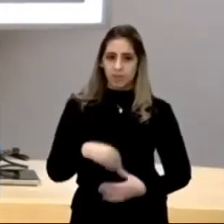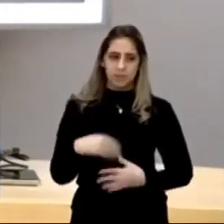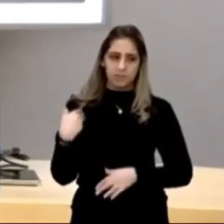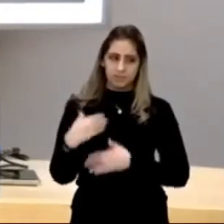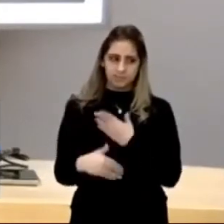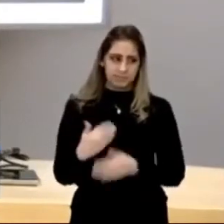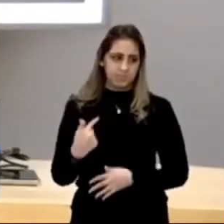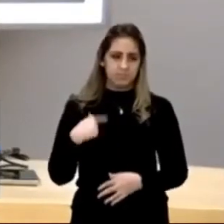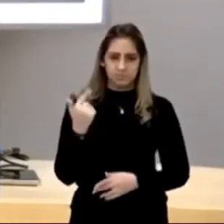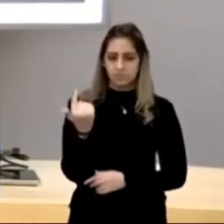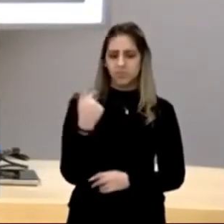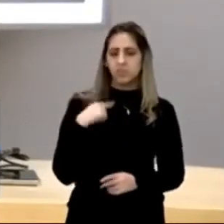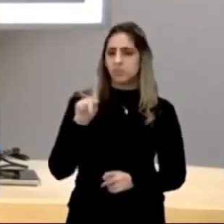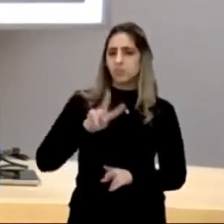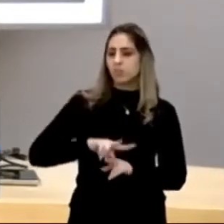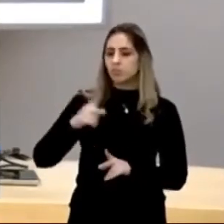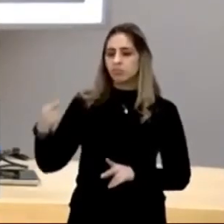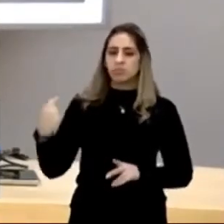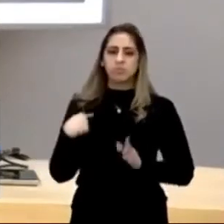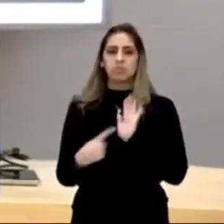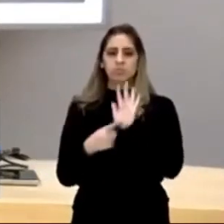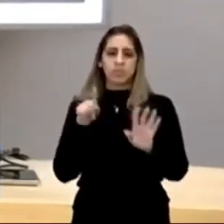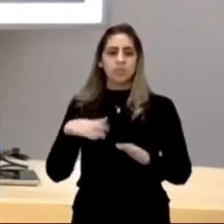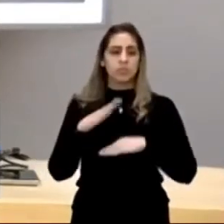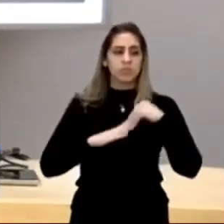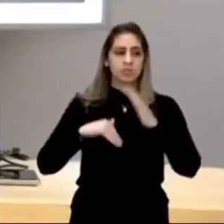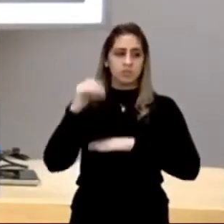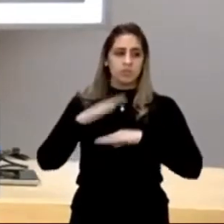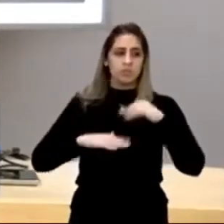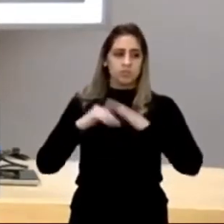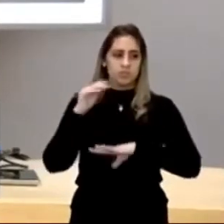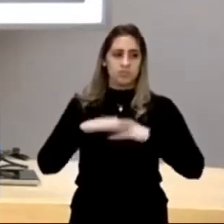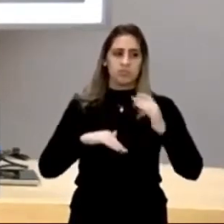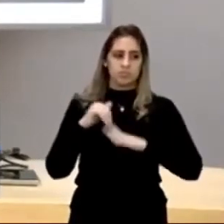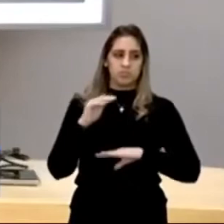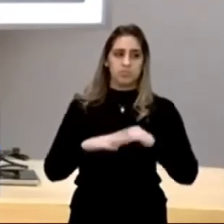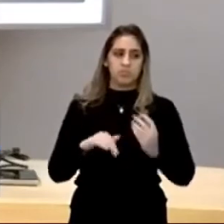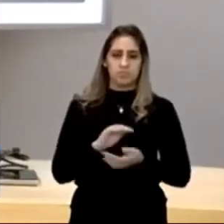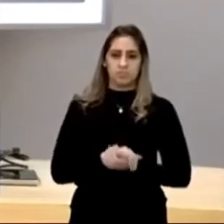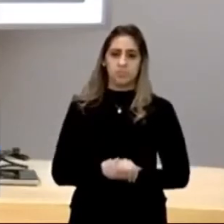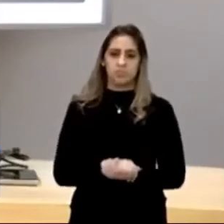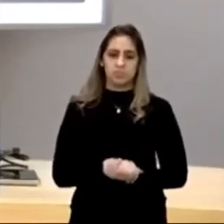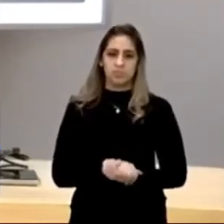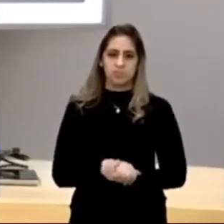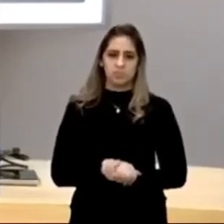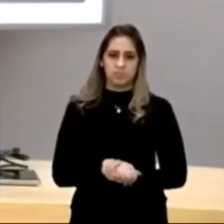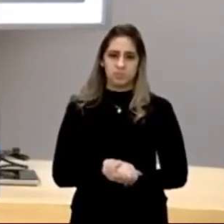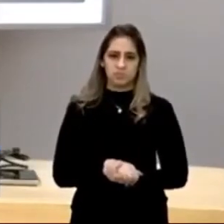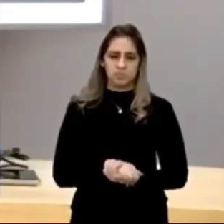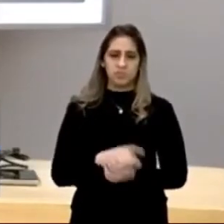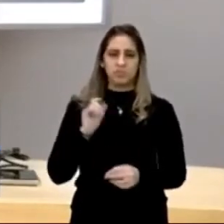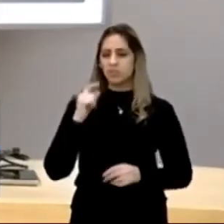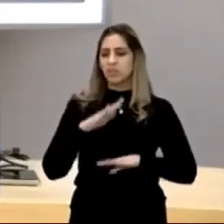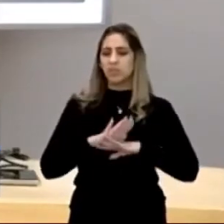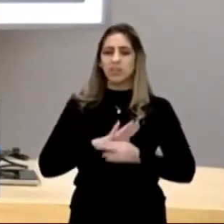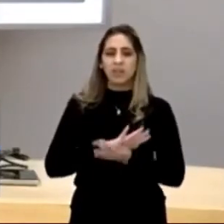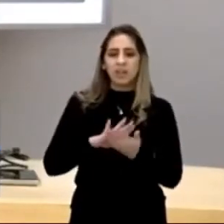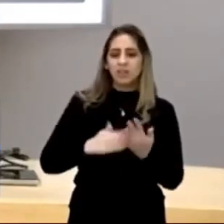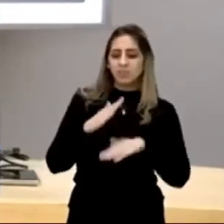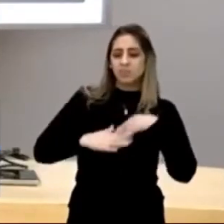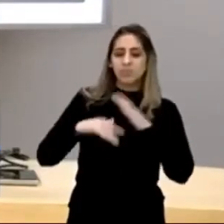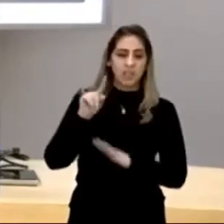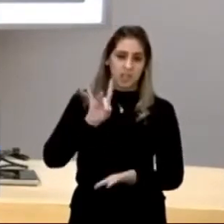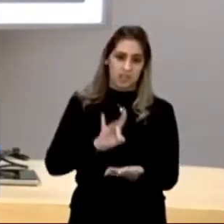a carta do Manuel Perna que não é transporta. É uma construção do que deveria ser uma outra carta. E nada vai construindo a realidade.